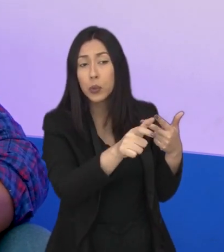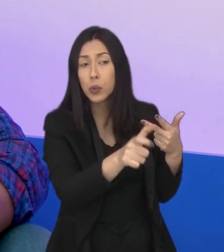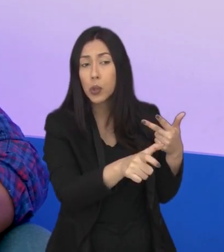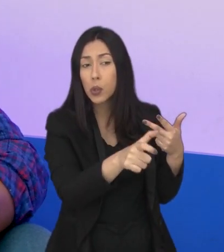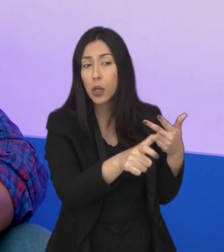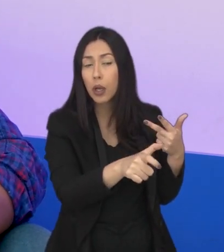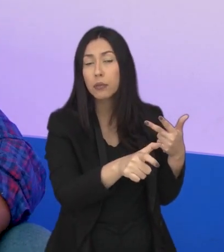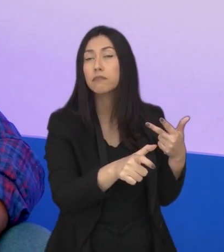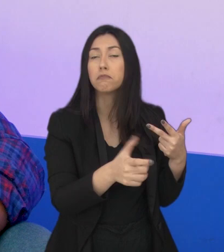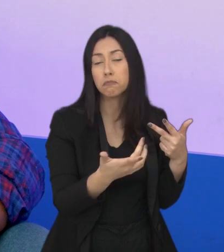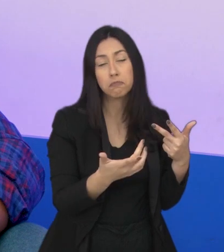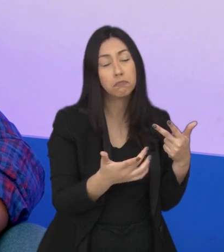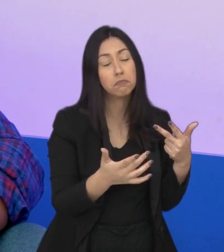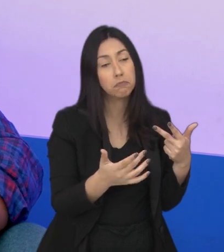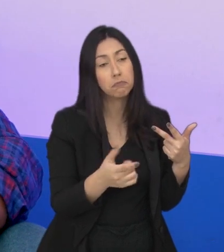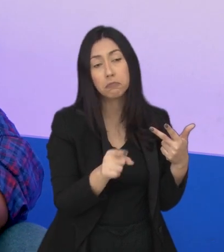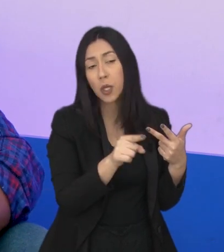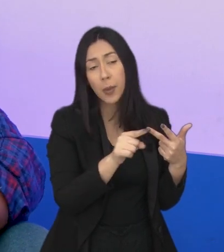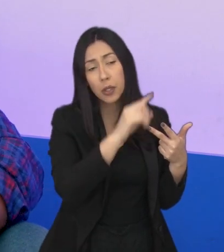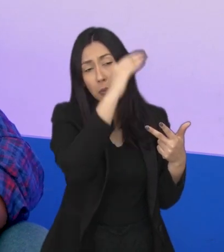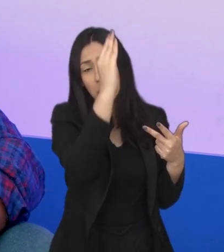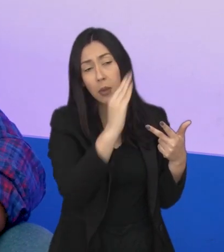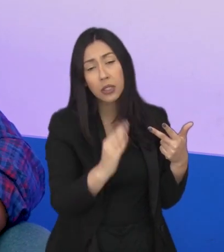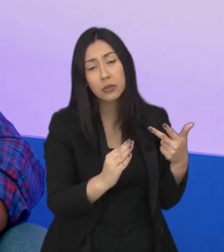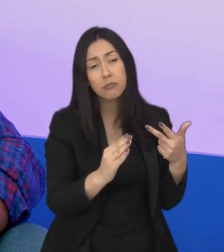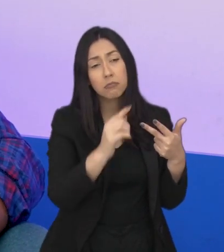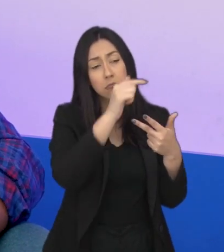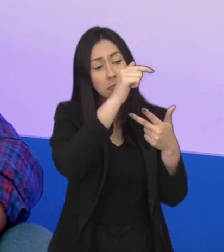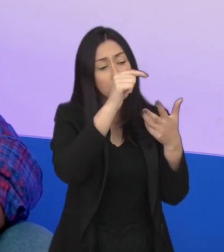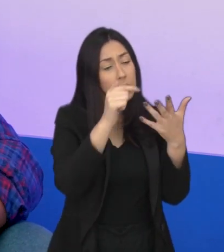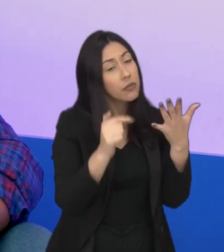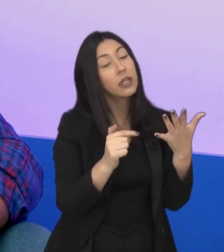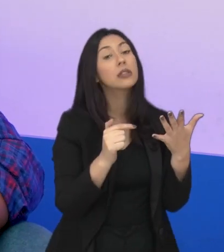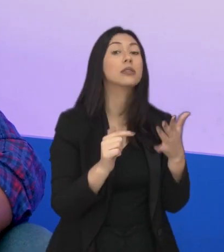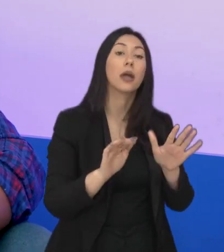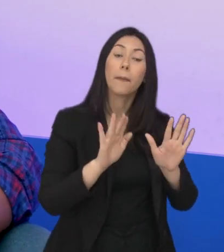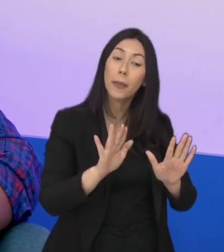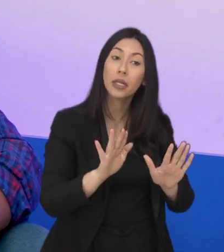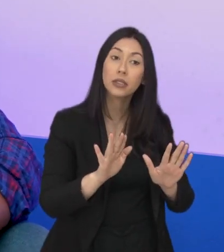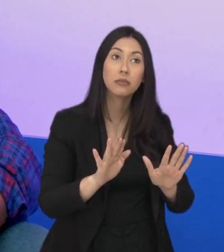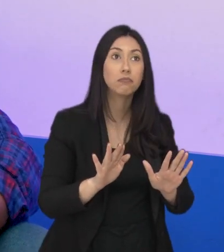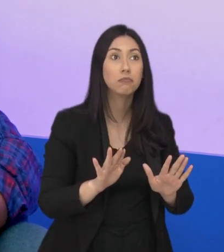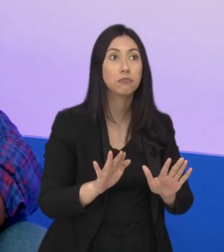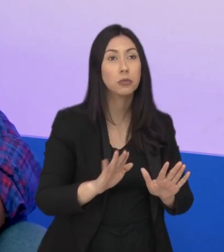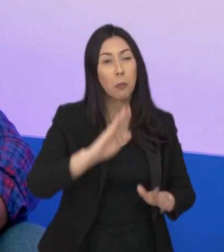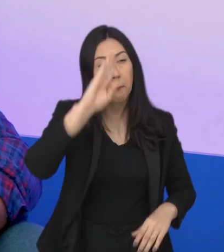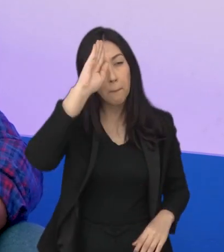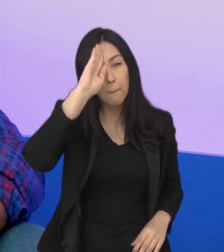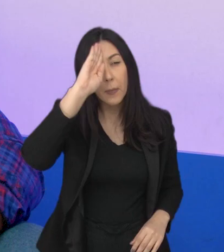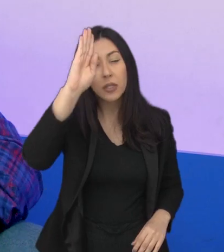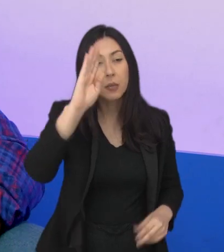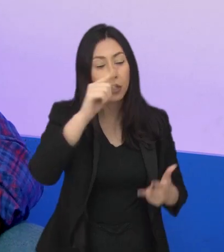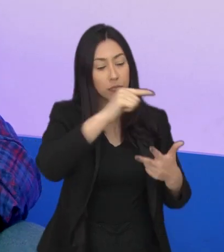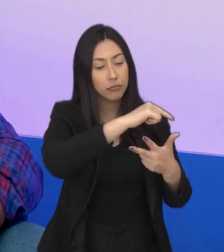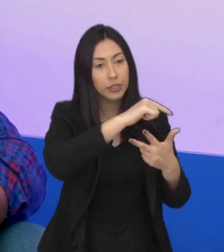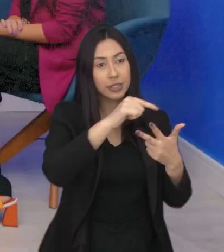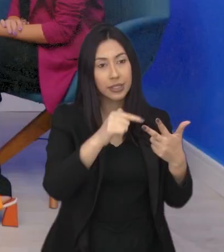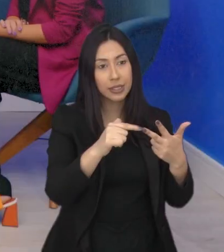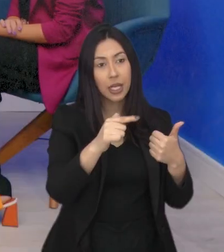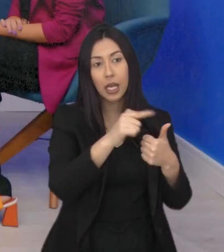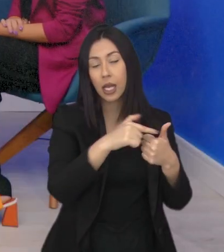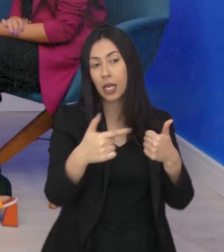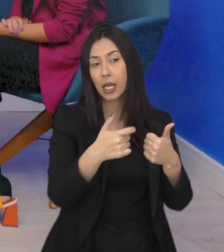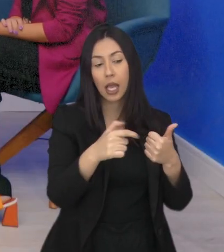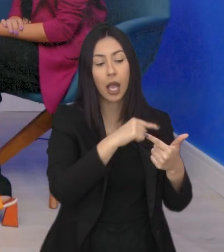para o Brasil. Nesses temas. São várias situações, mas os mais, assim, corriqueiros são esses, né? A